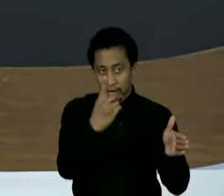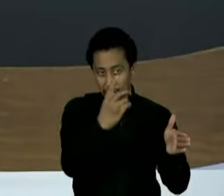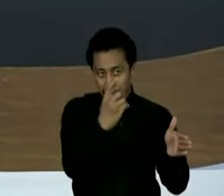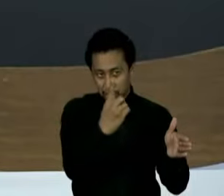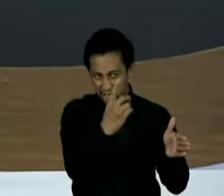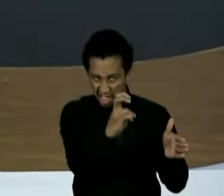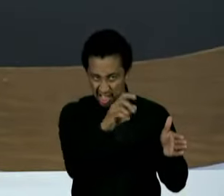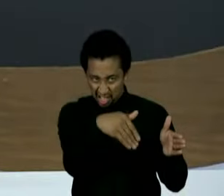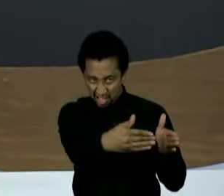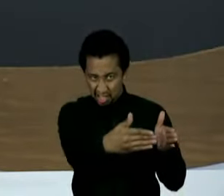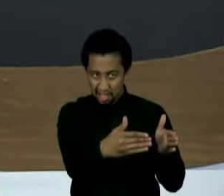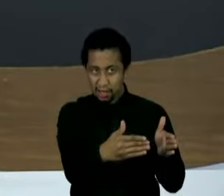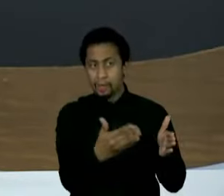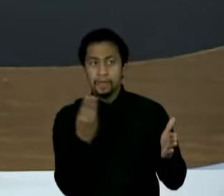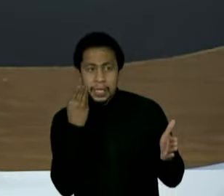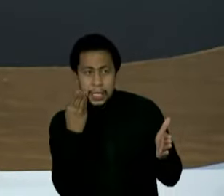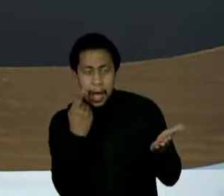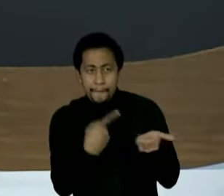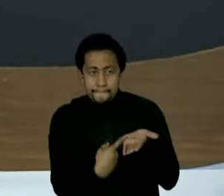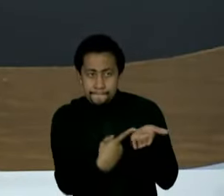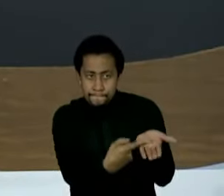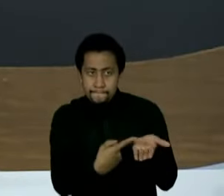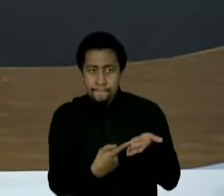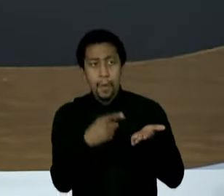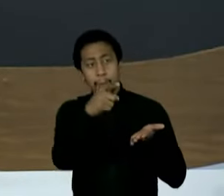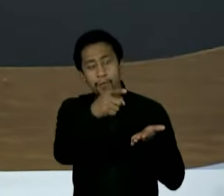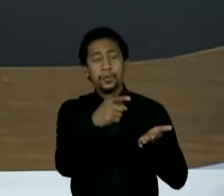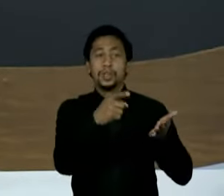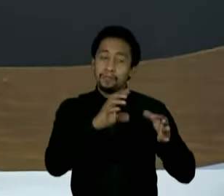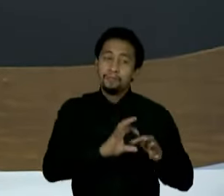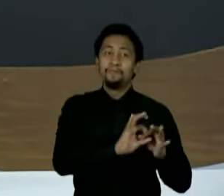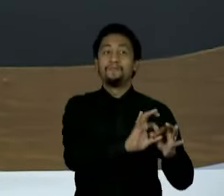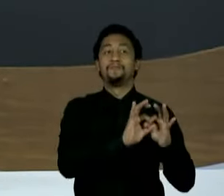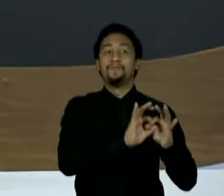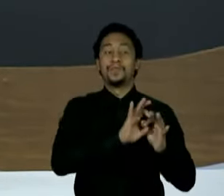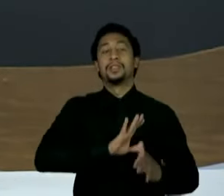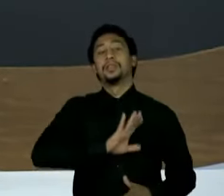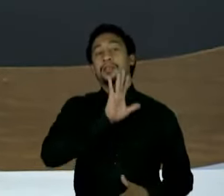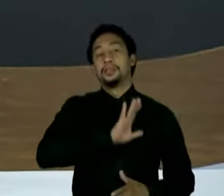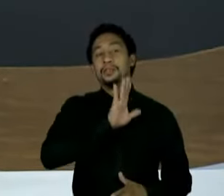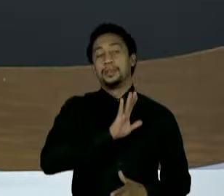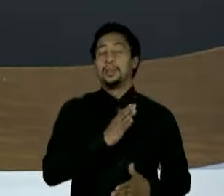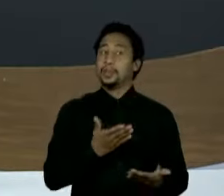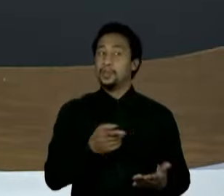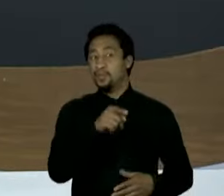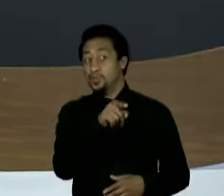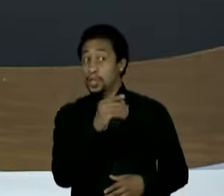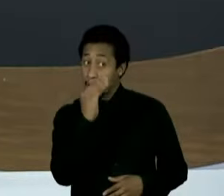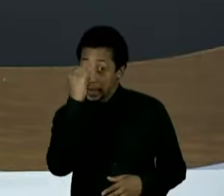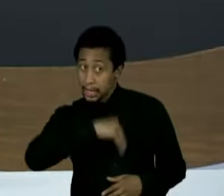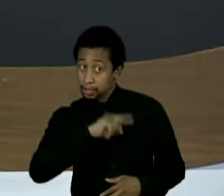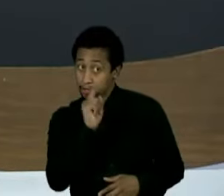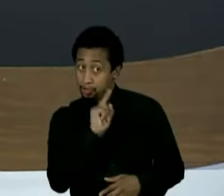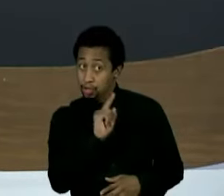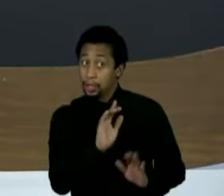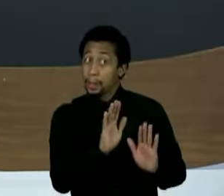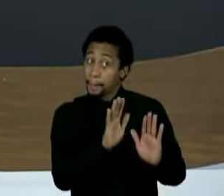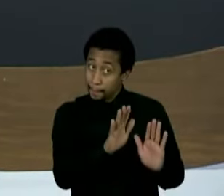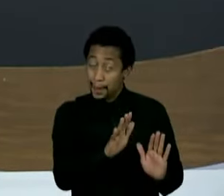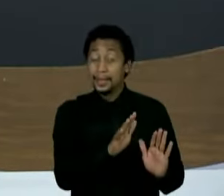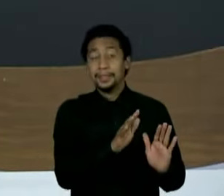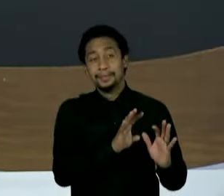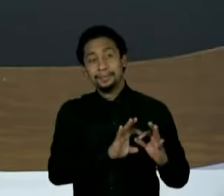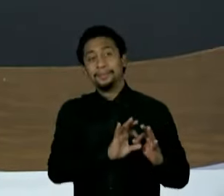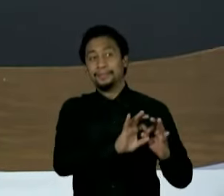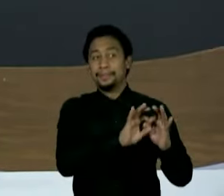avanço na tentativa de um acordo para unificar as candidaturas. Não necessariamente o senhor desistir, mas, eventualmente,